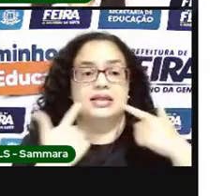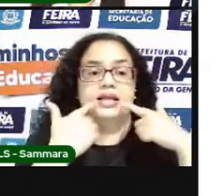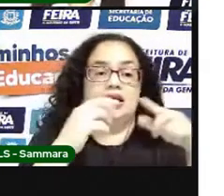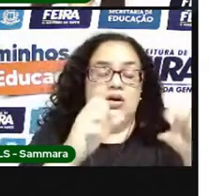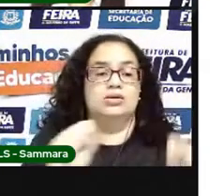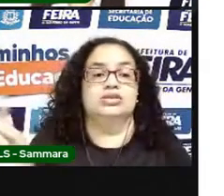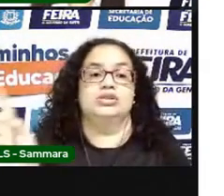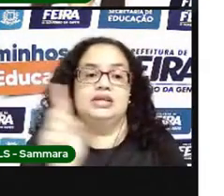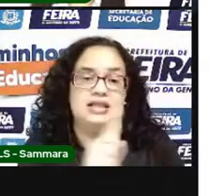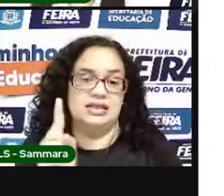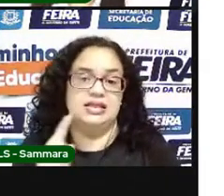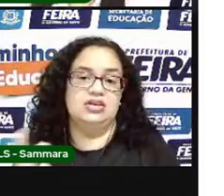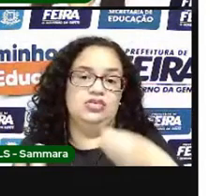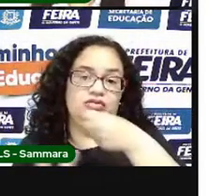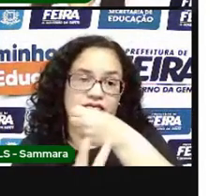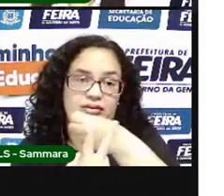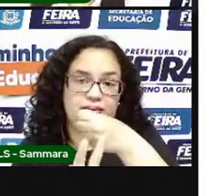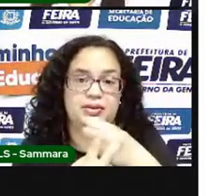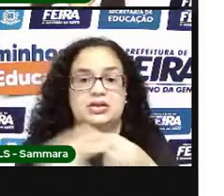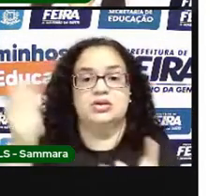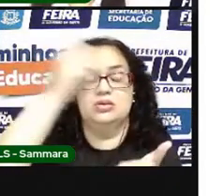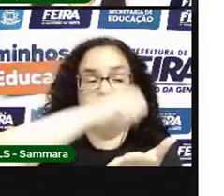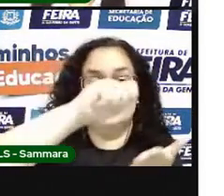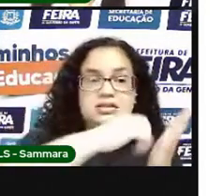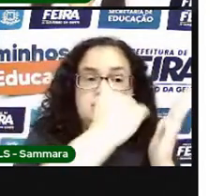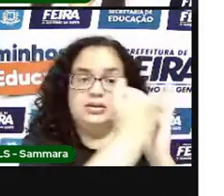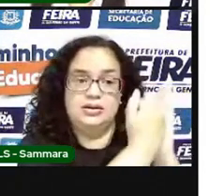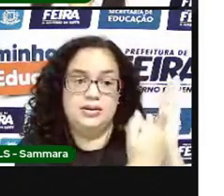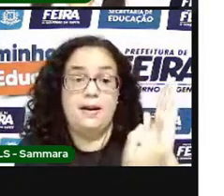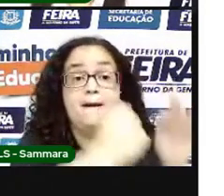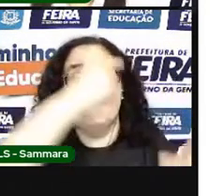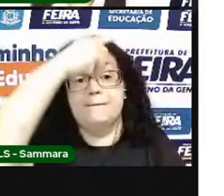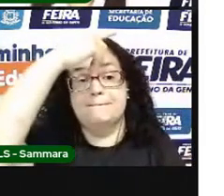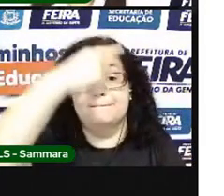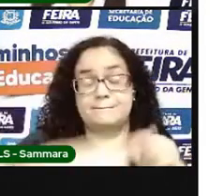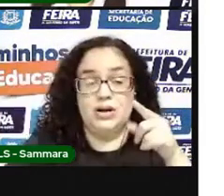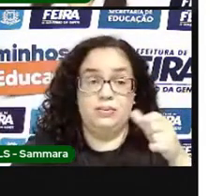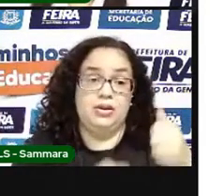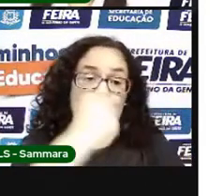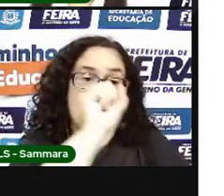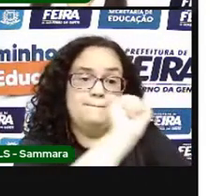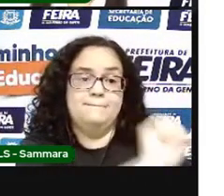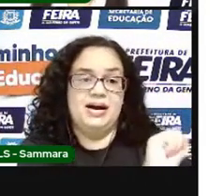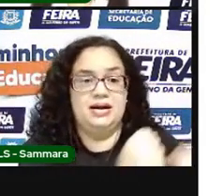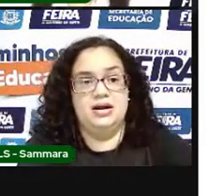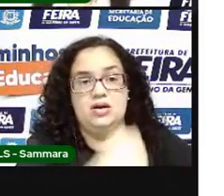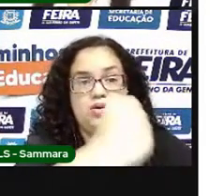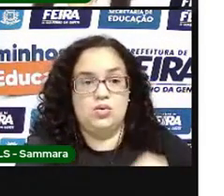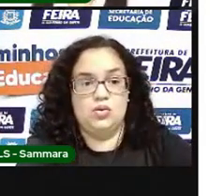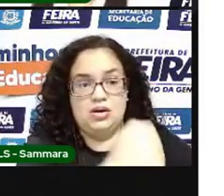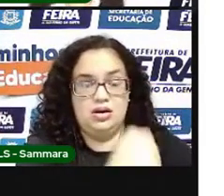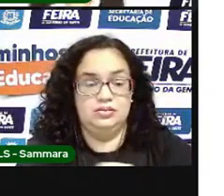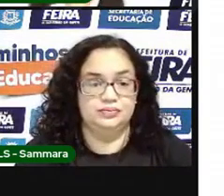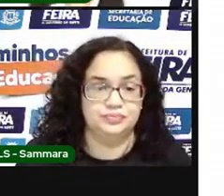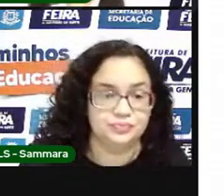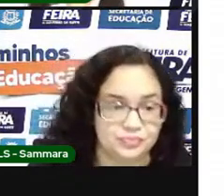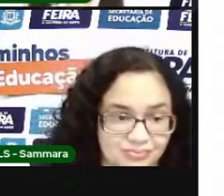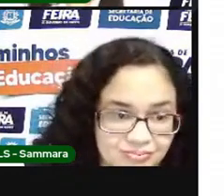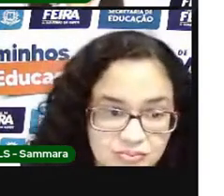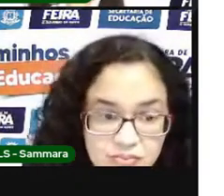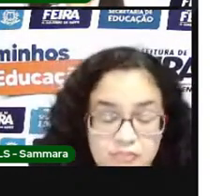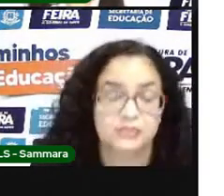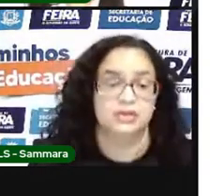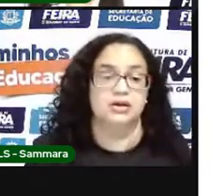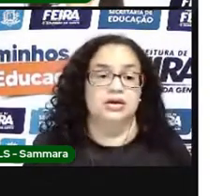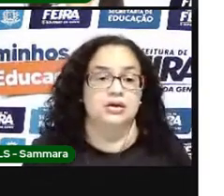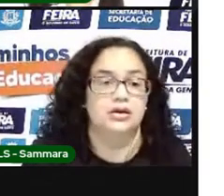a forma escrita, que tem logo abaixo, esse proibido estacionar, é uma linguagem verbal. Por